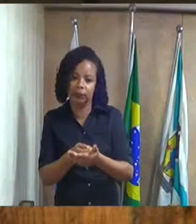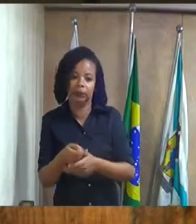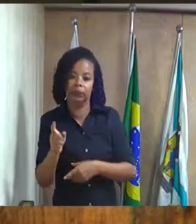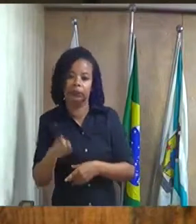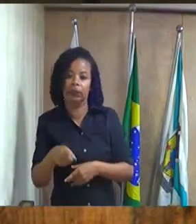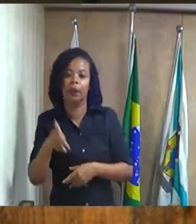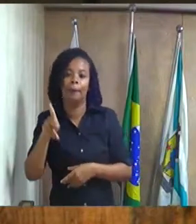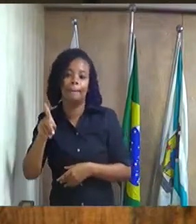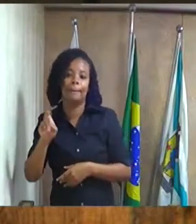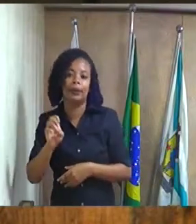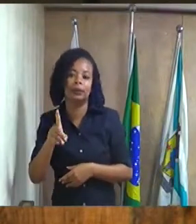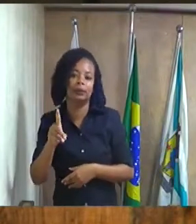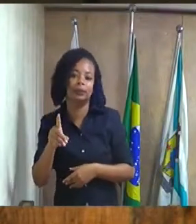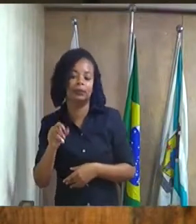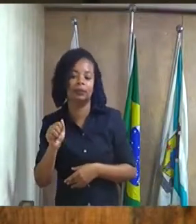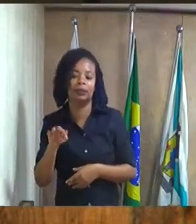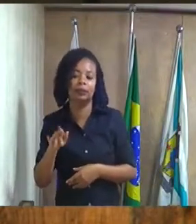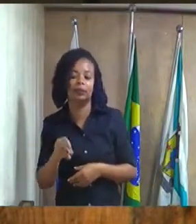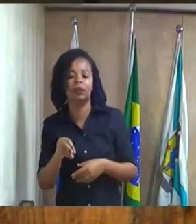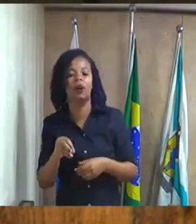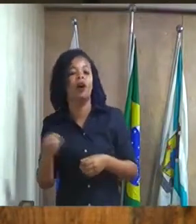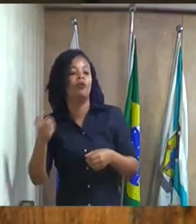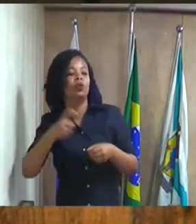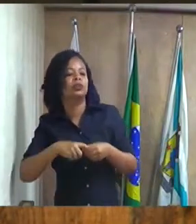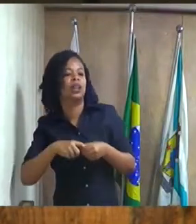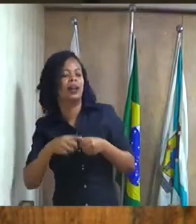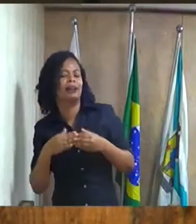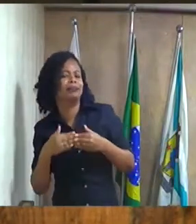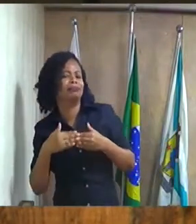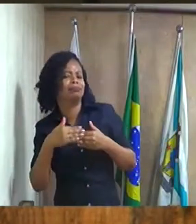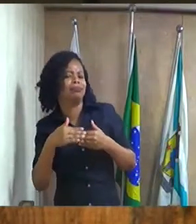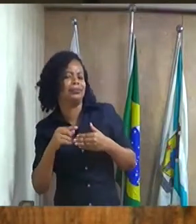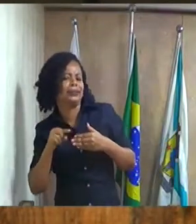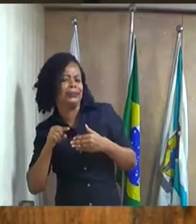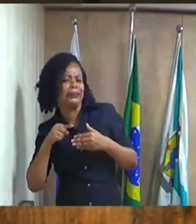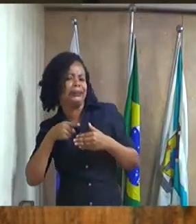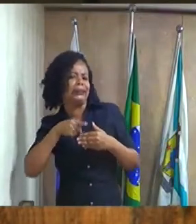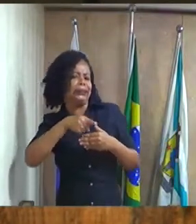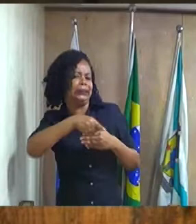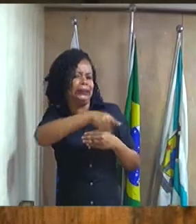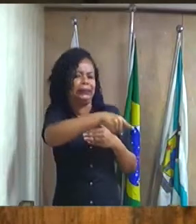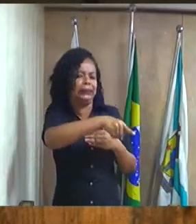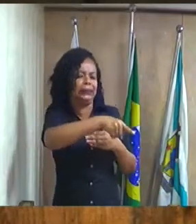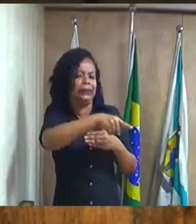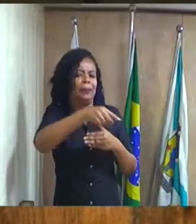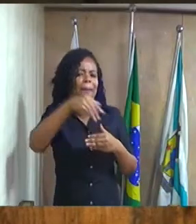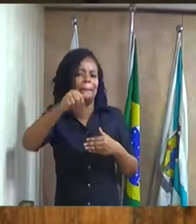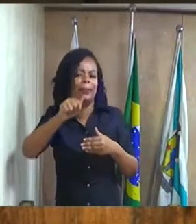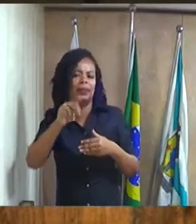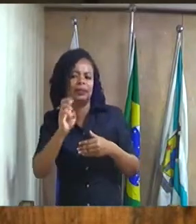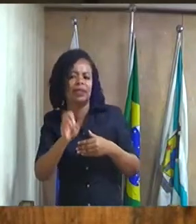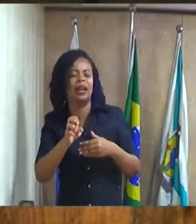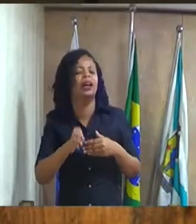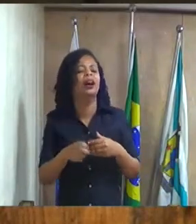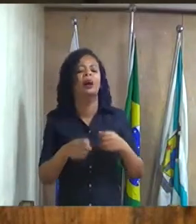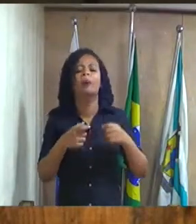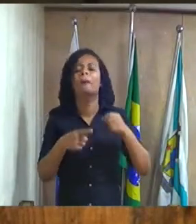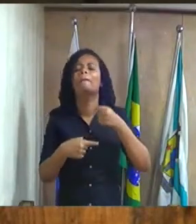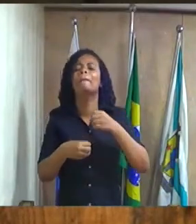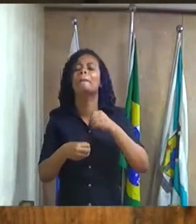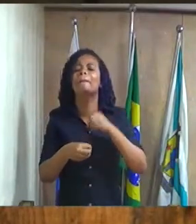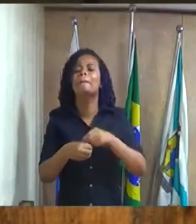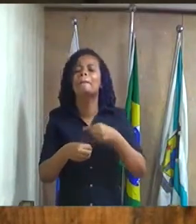retornar lá depois de Magé é é uma covardia em Santo Aleixo é uma covardia